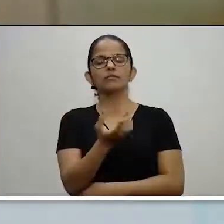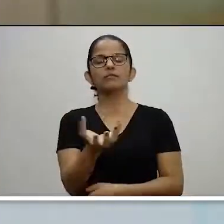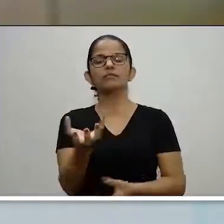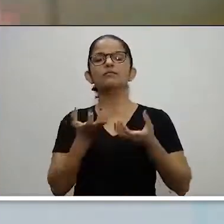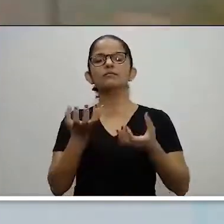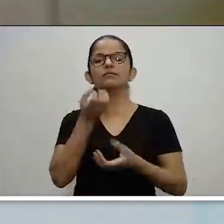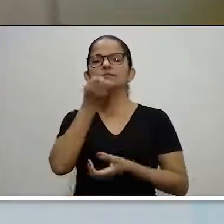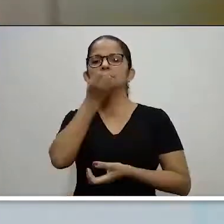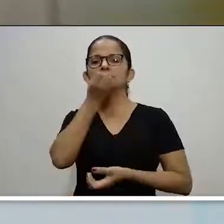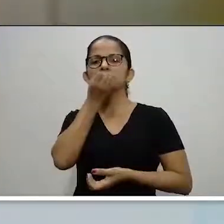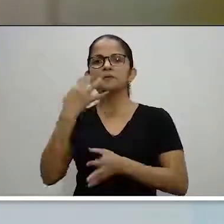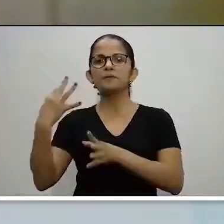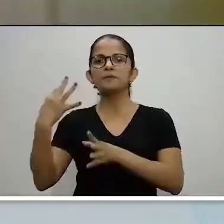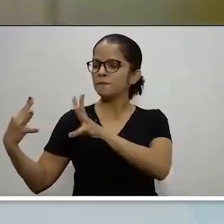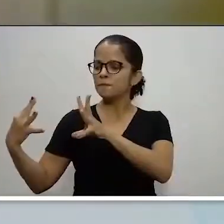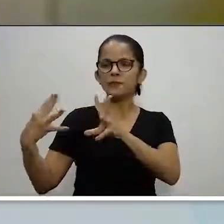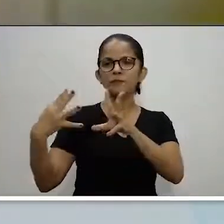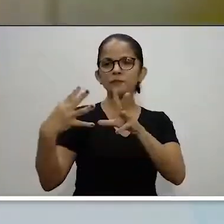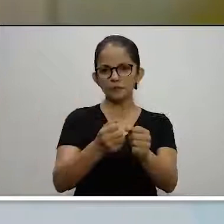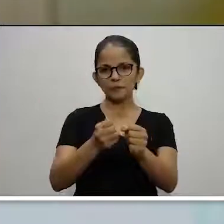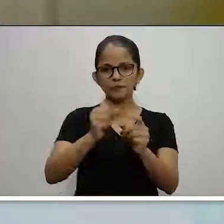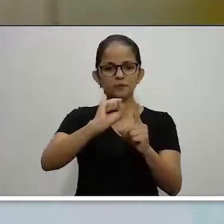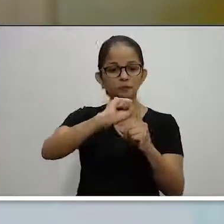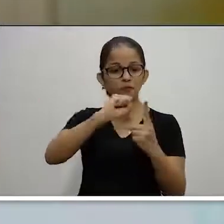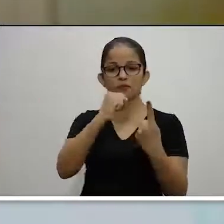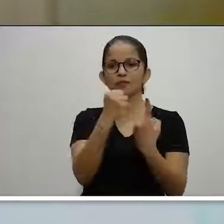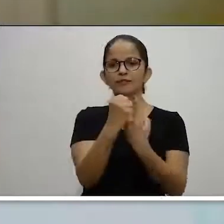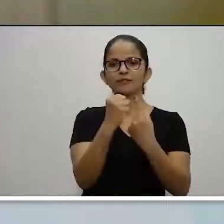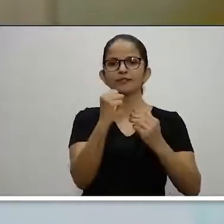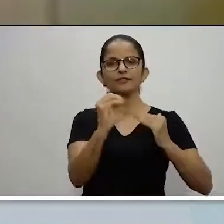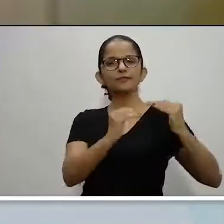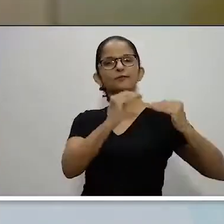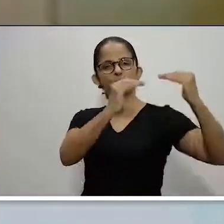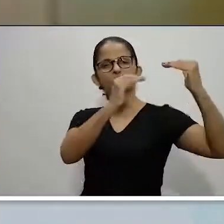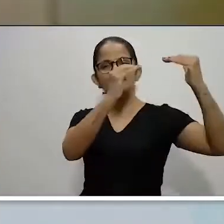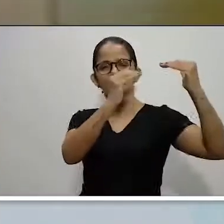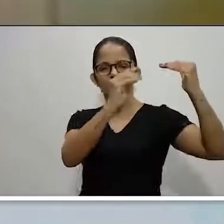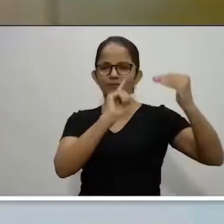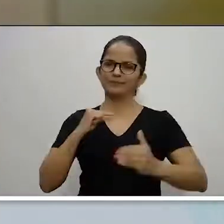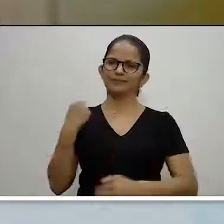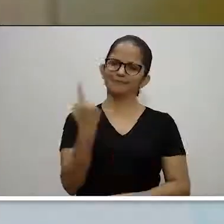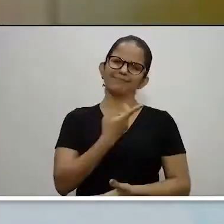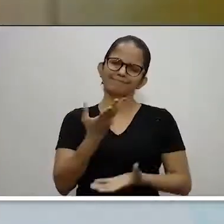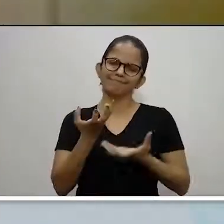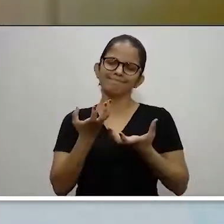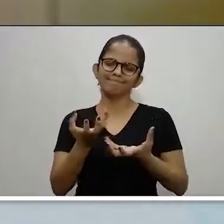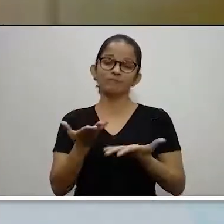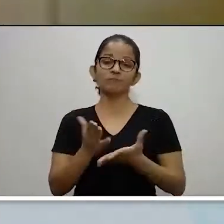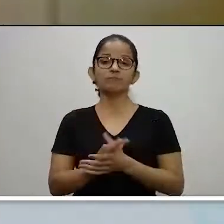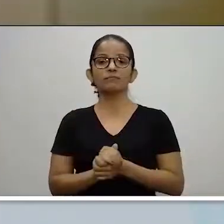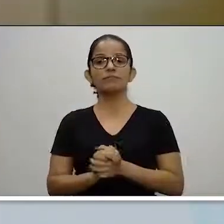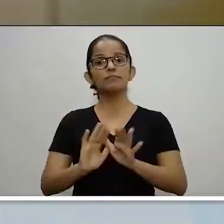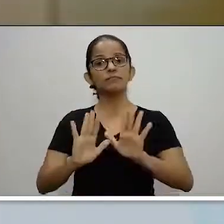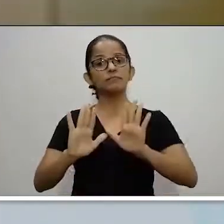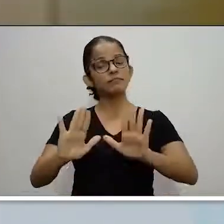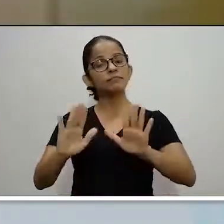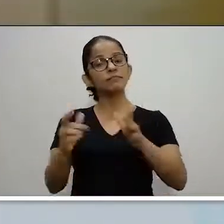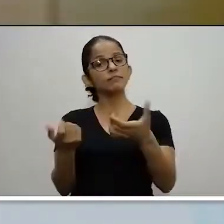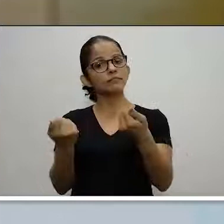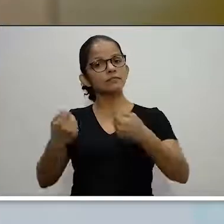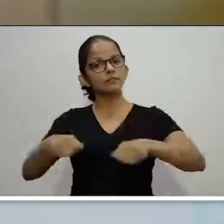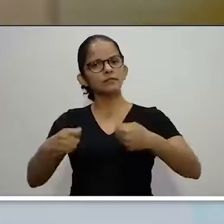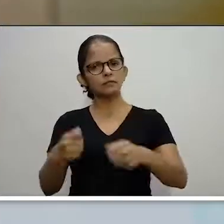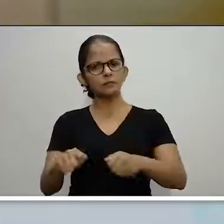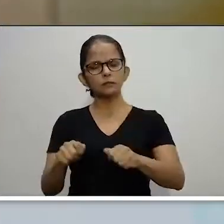queremos uma sociedade mais evoluída, num estágio civilizatório maior. Mas é preciso que algo mude para que